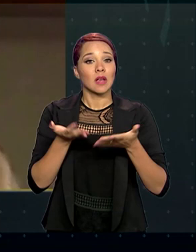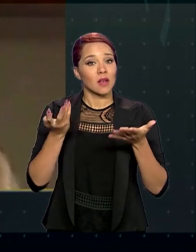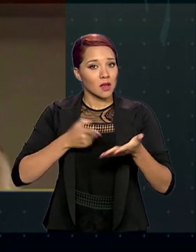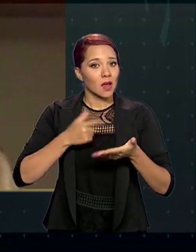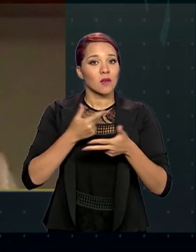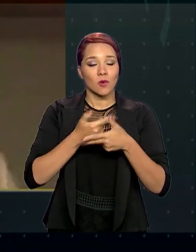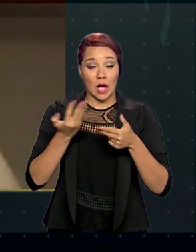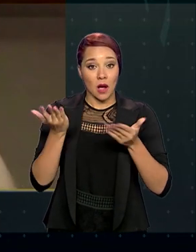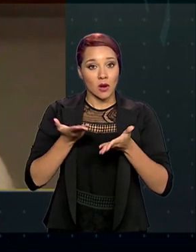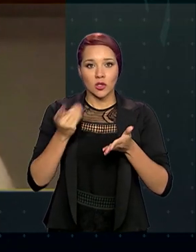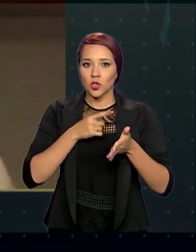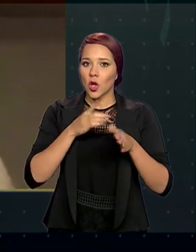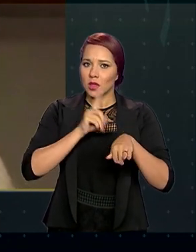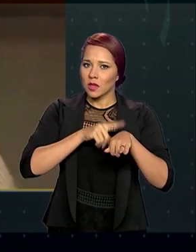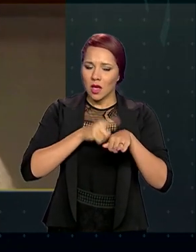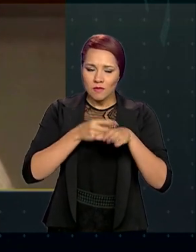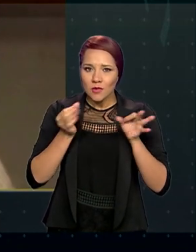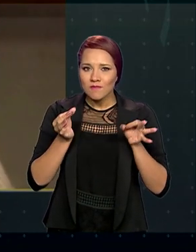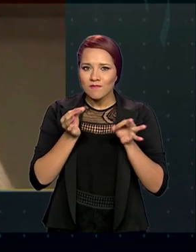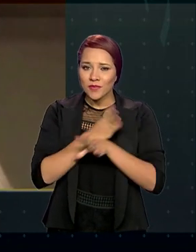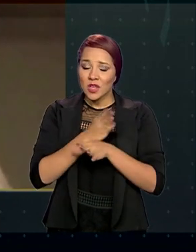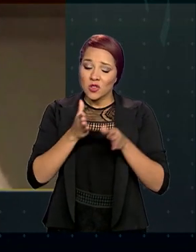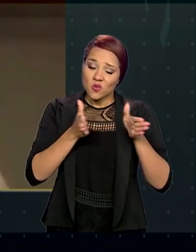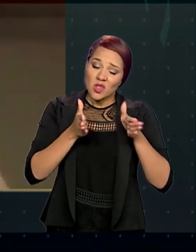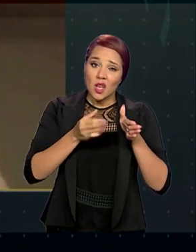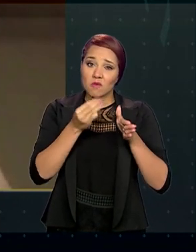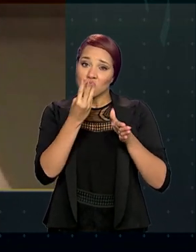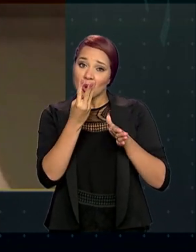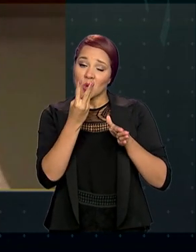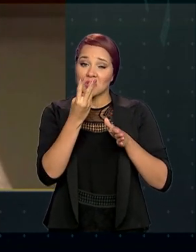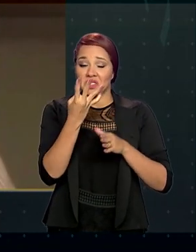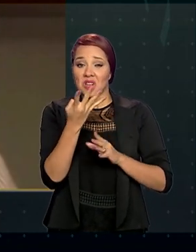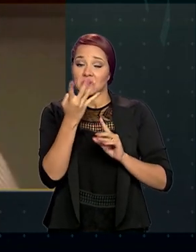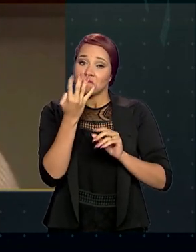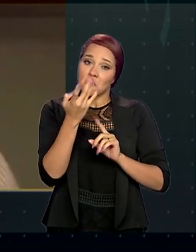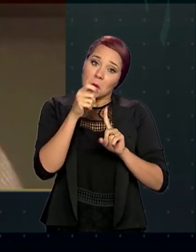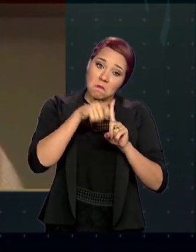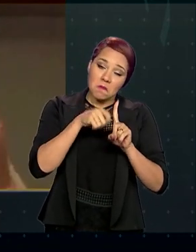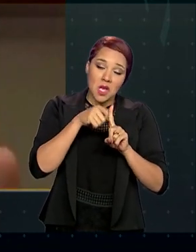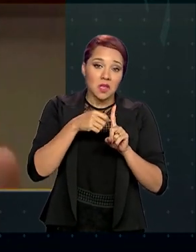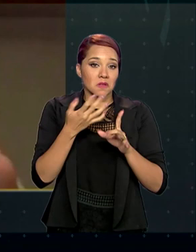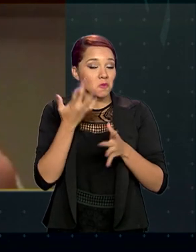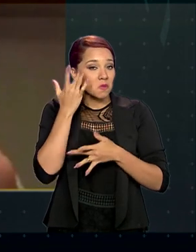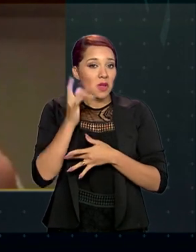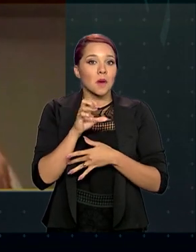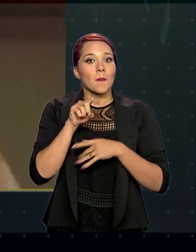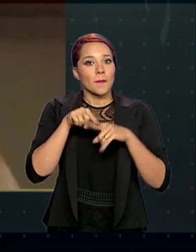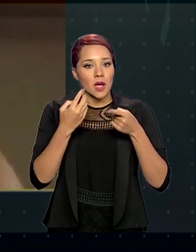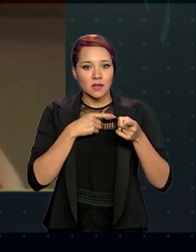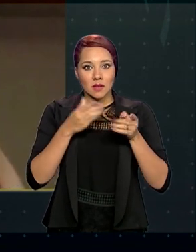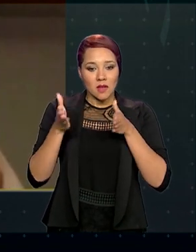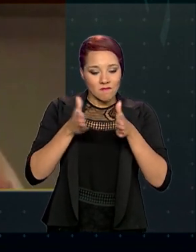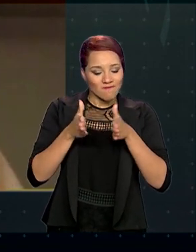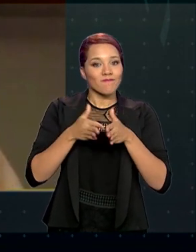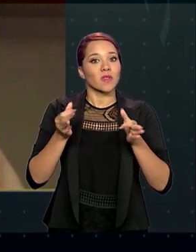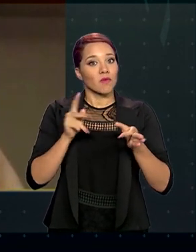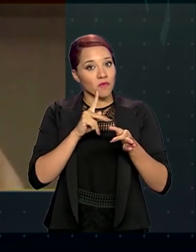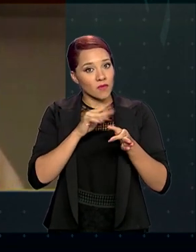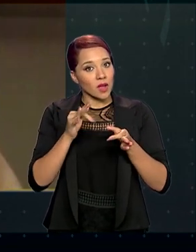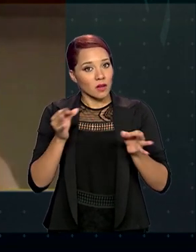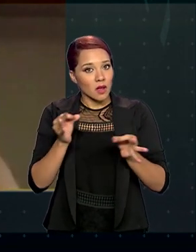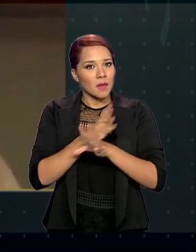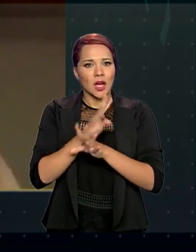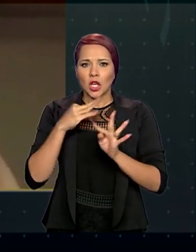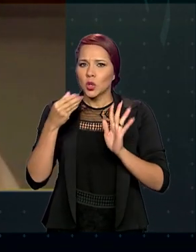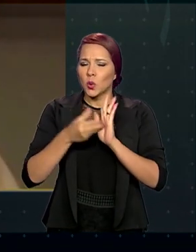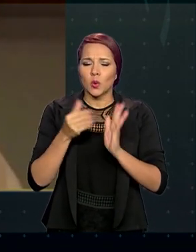algo temporário, que é algo que vai durar, ninguém sabe, se dois, três, quatro meses, mas é algo circunscrito a esse ano e todas as